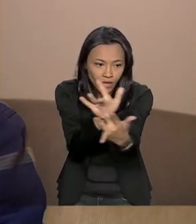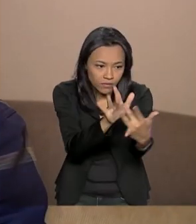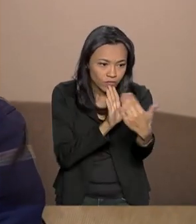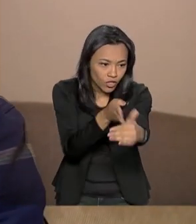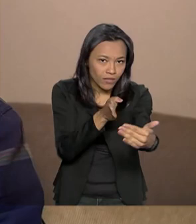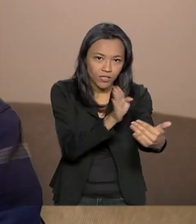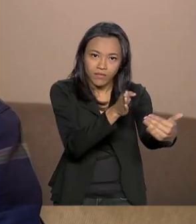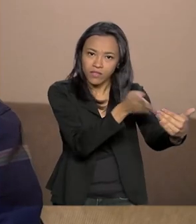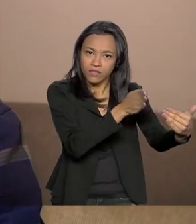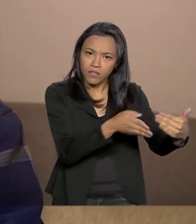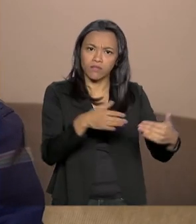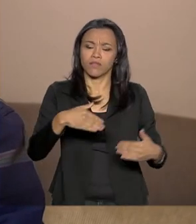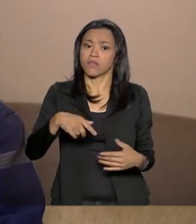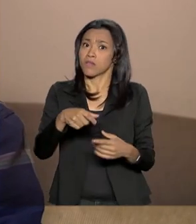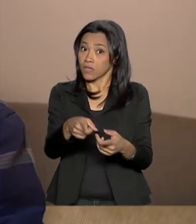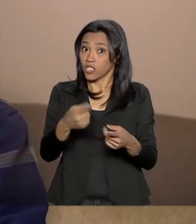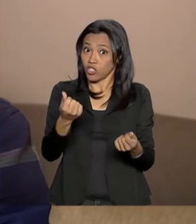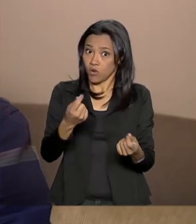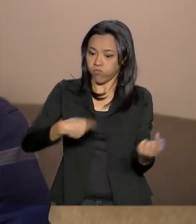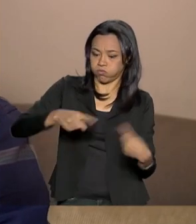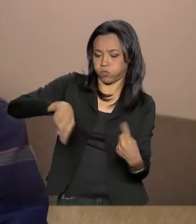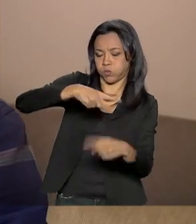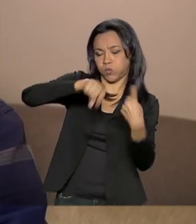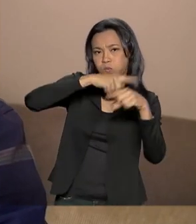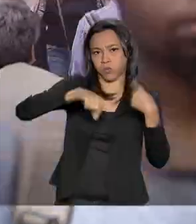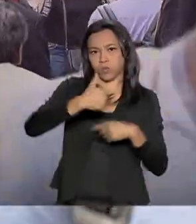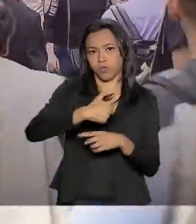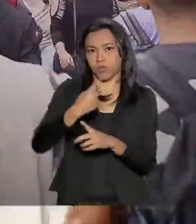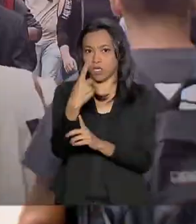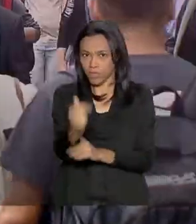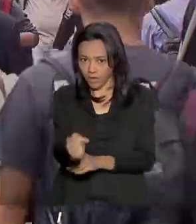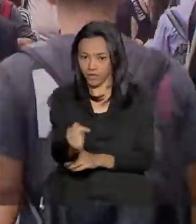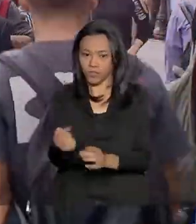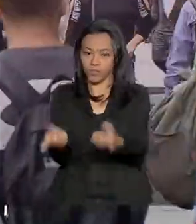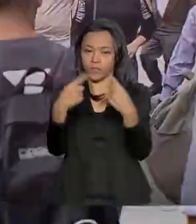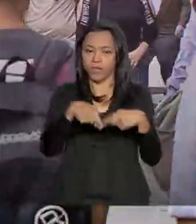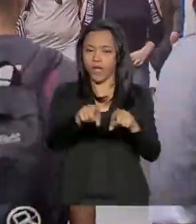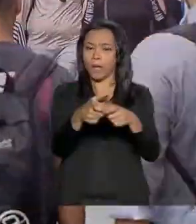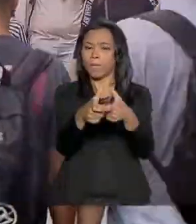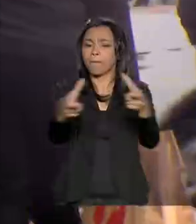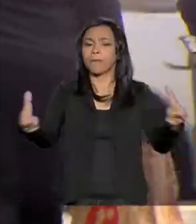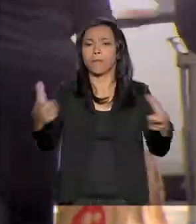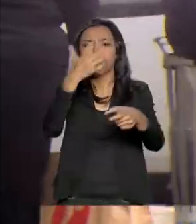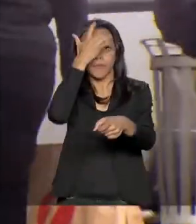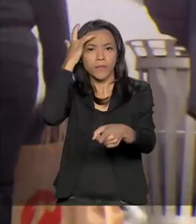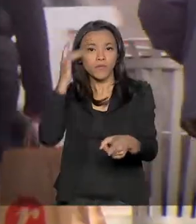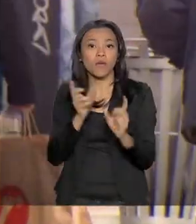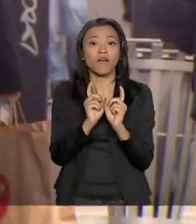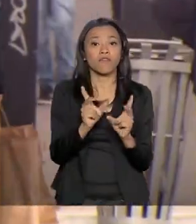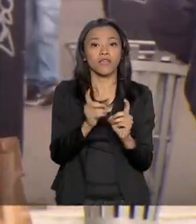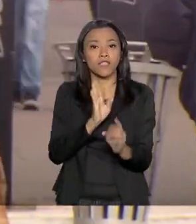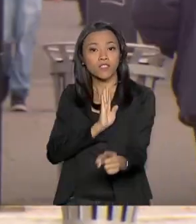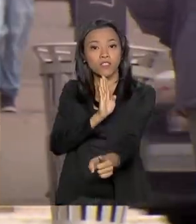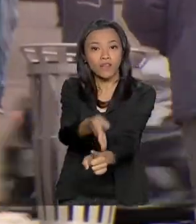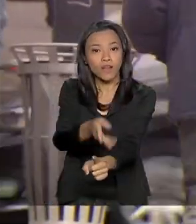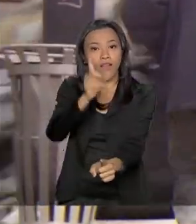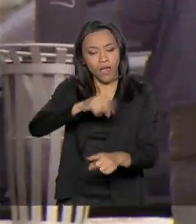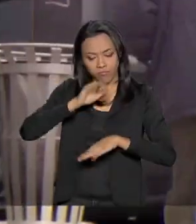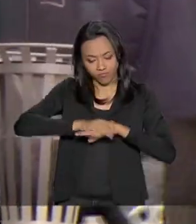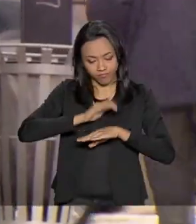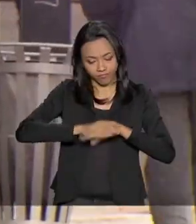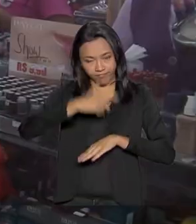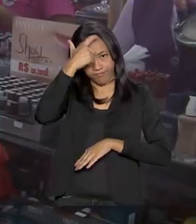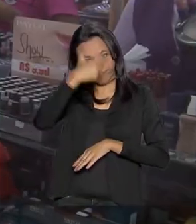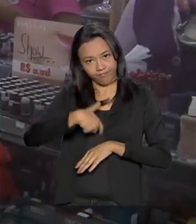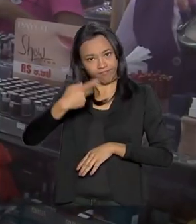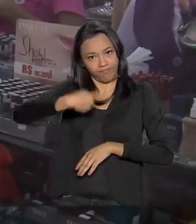45 bilhões de reais em 2017. Plano B para a maioria das pessoas. A venda direta é um trabalho autônomo e